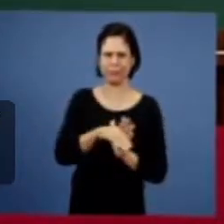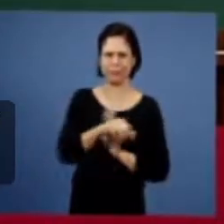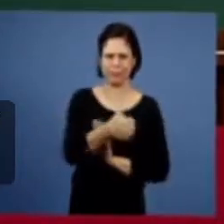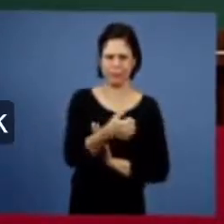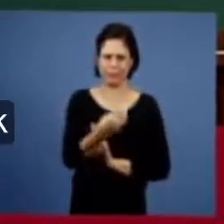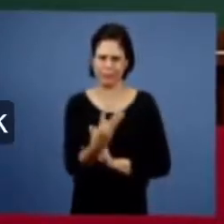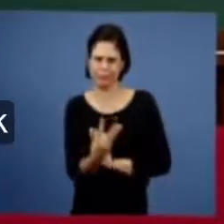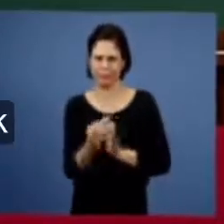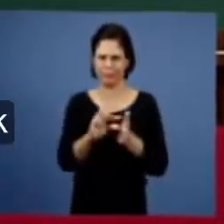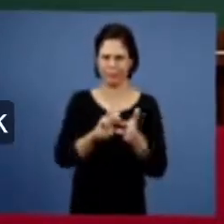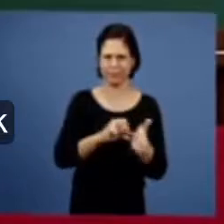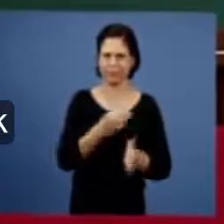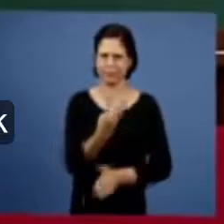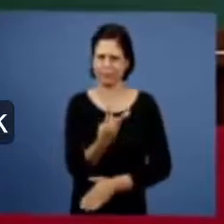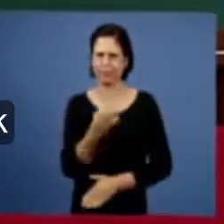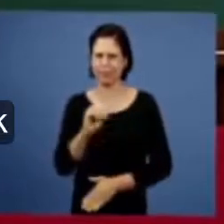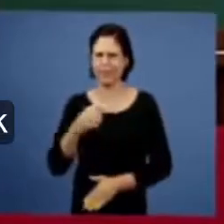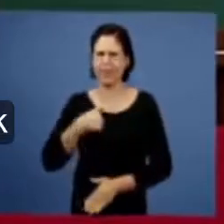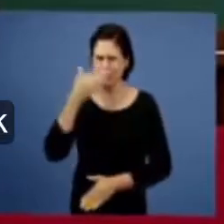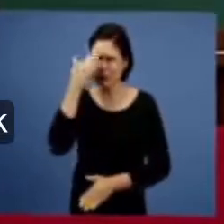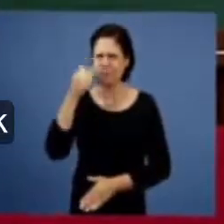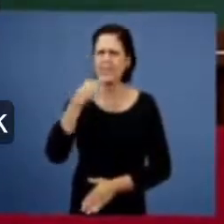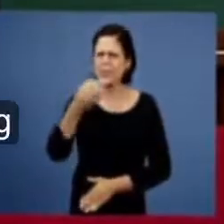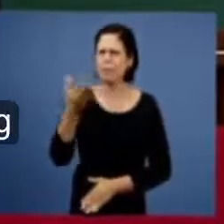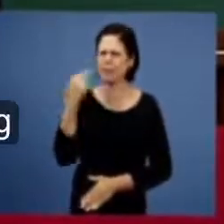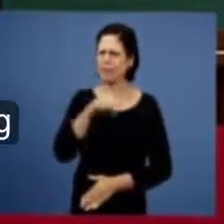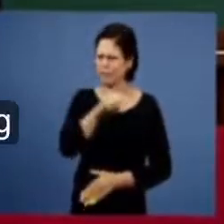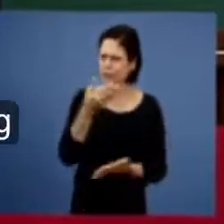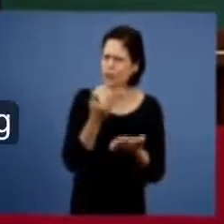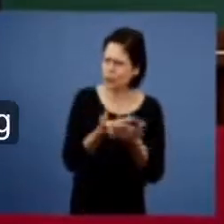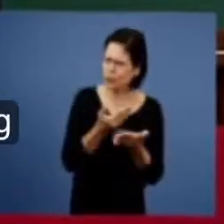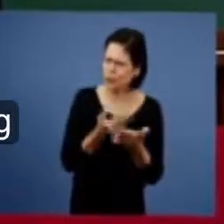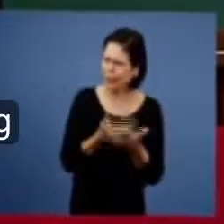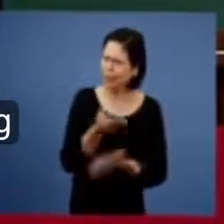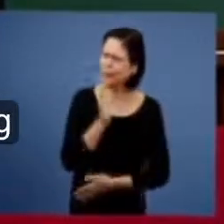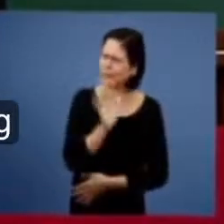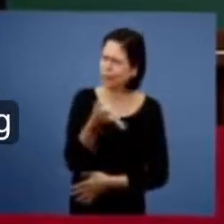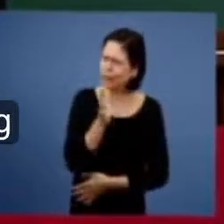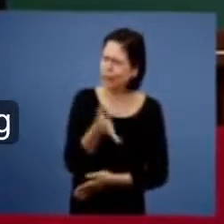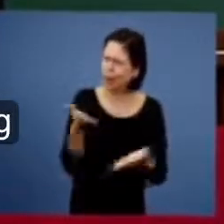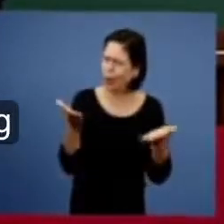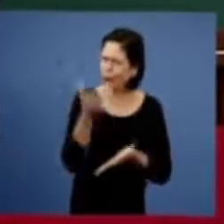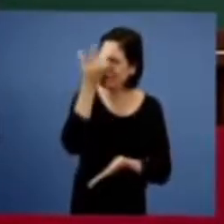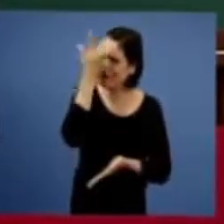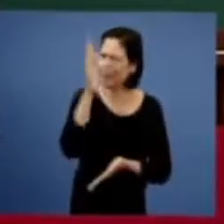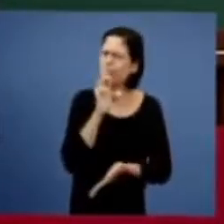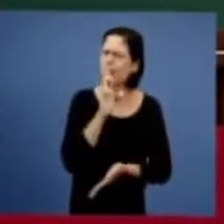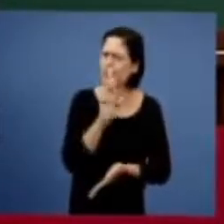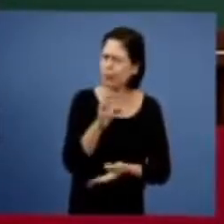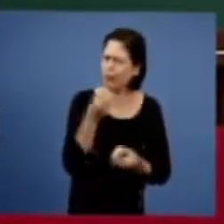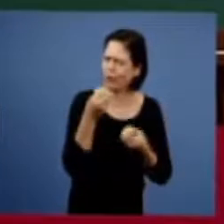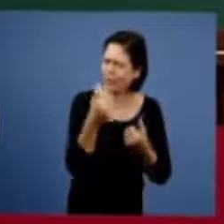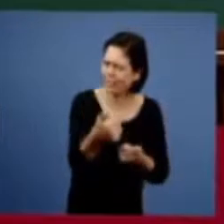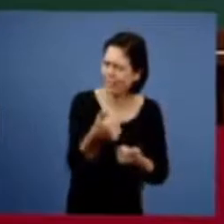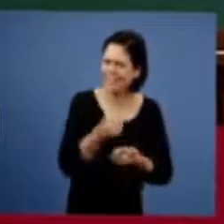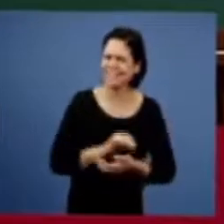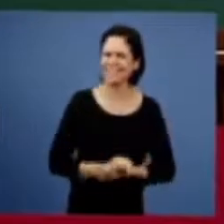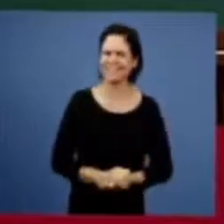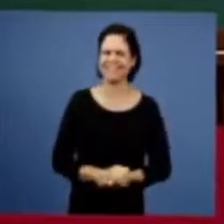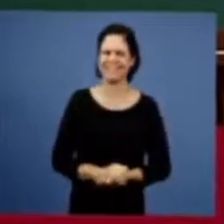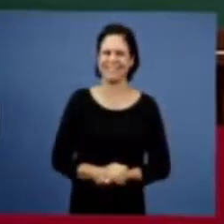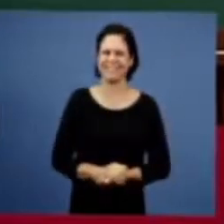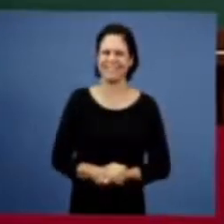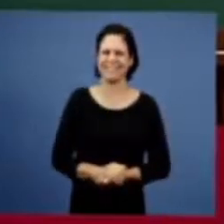no versículo 30, eu sei que os irmãos estudaram durante a semana, as perguntas, e hoje estamos aqui trazendo as respostas para os irmãos,